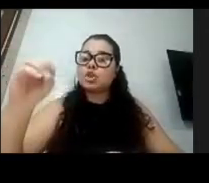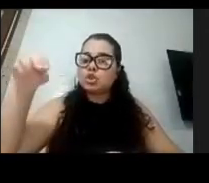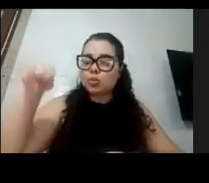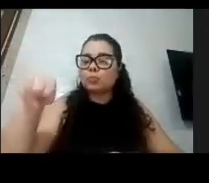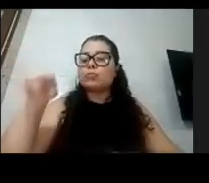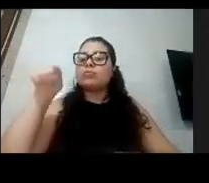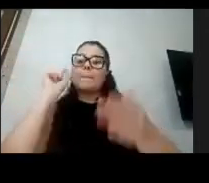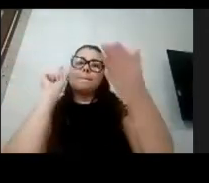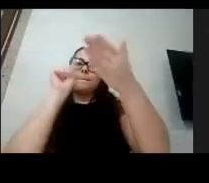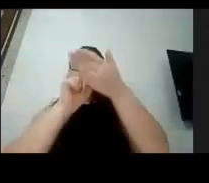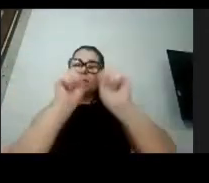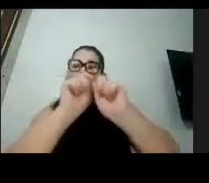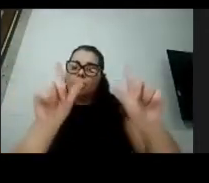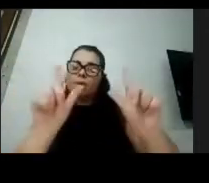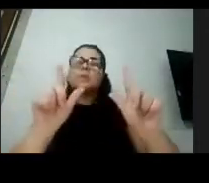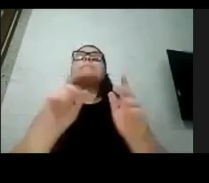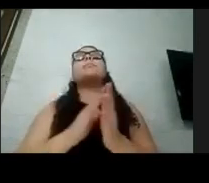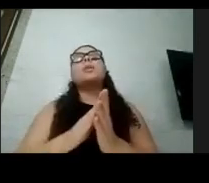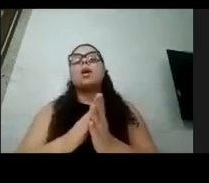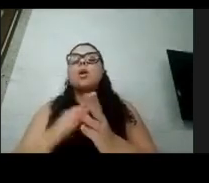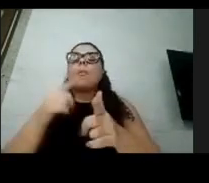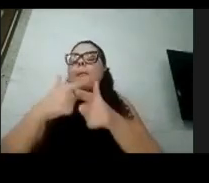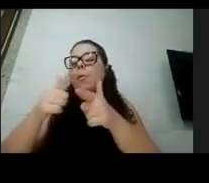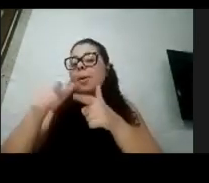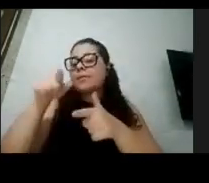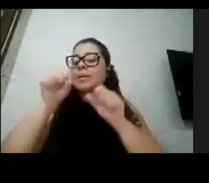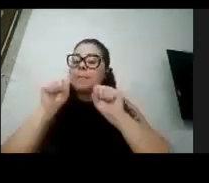dando as orientações para vocês aí, tá bom?